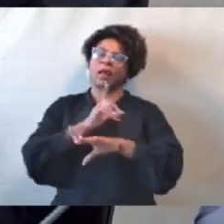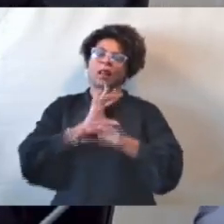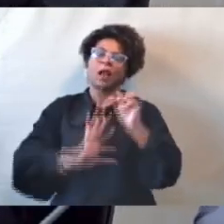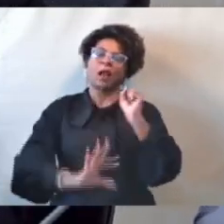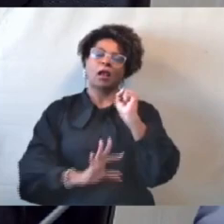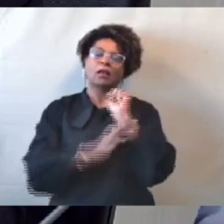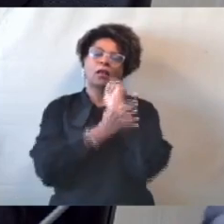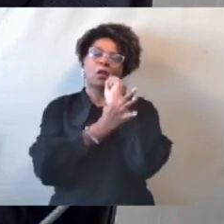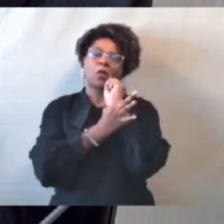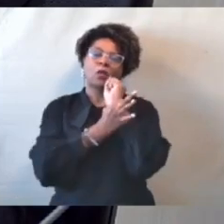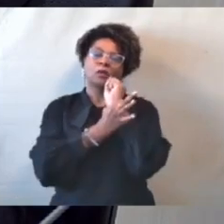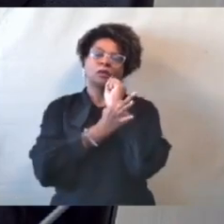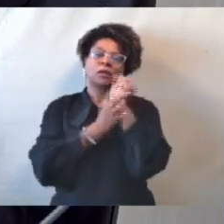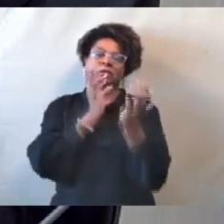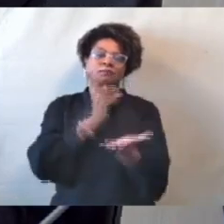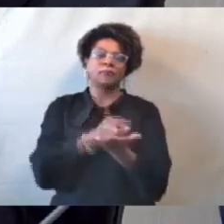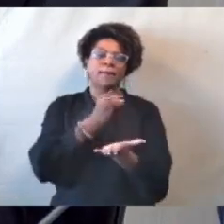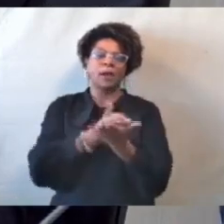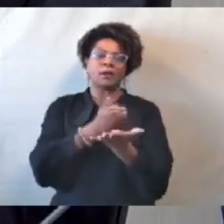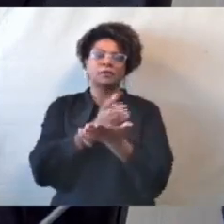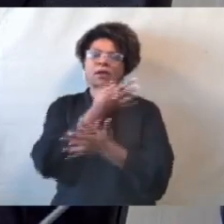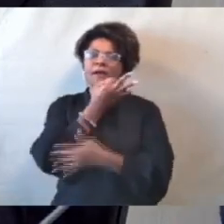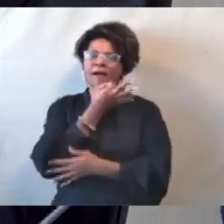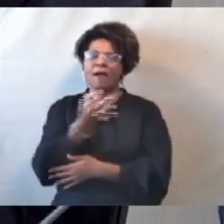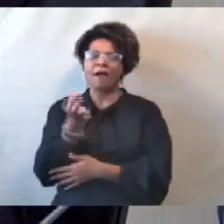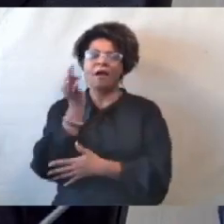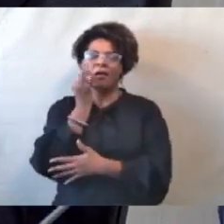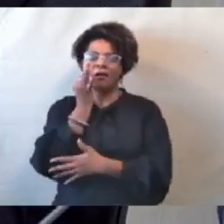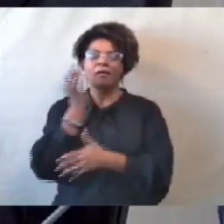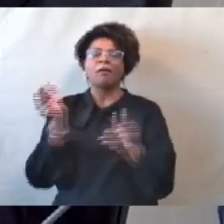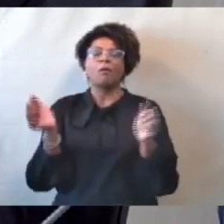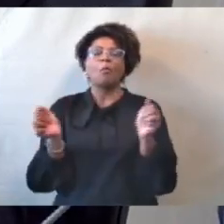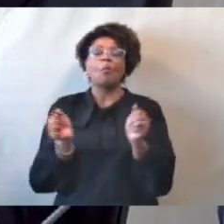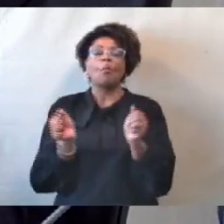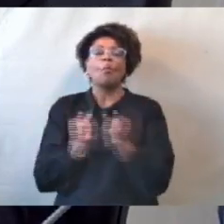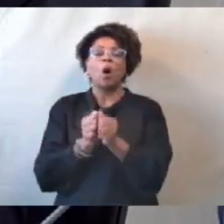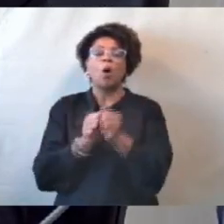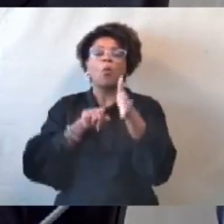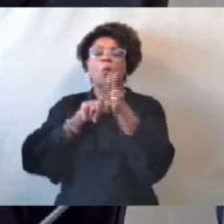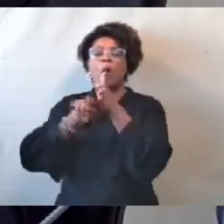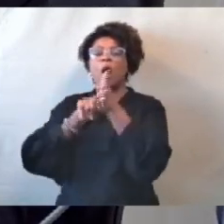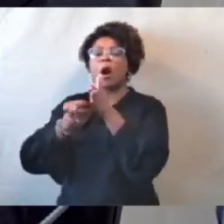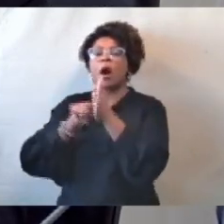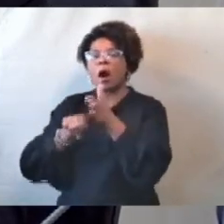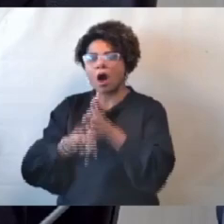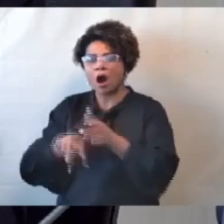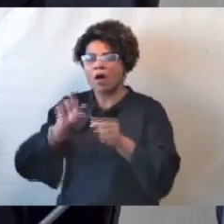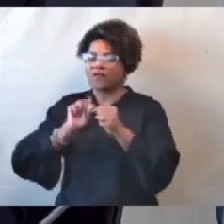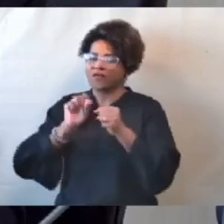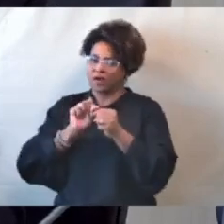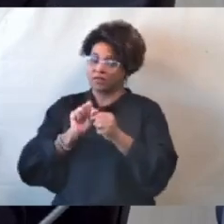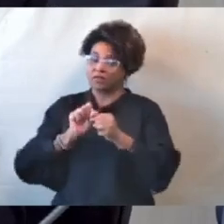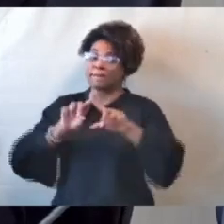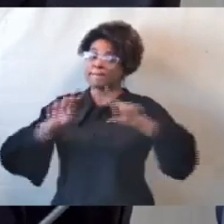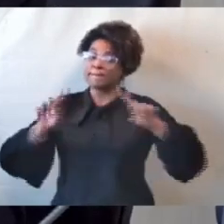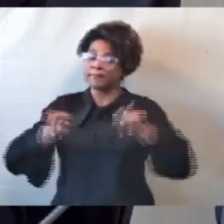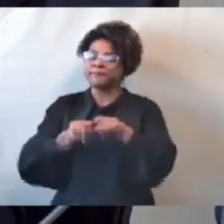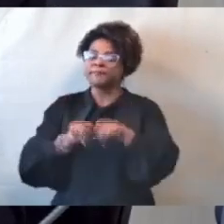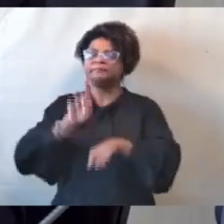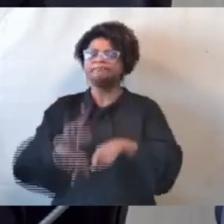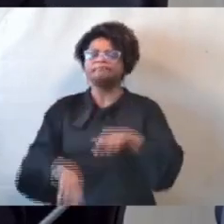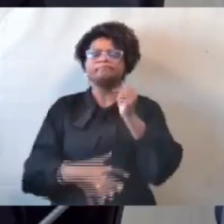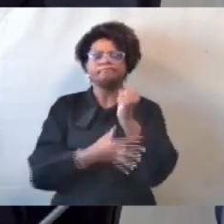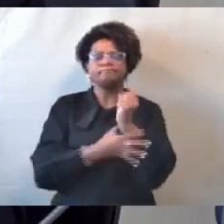permanecer calado diante das perguntas que lhe forem formuladas, sendo-lhe também assegurada a